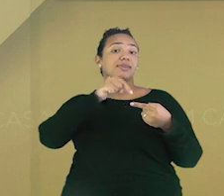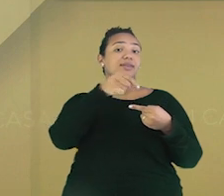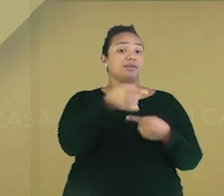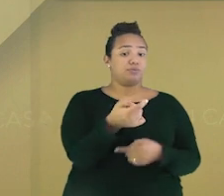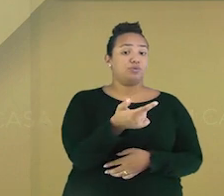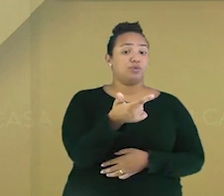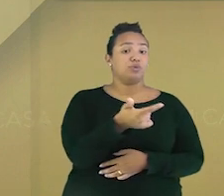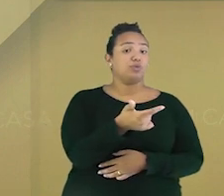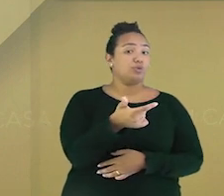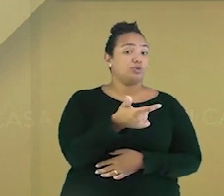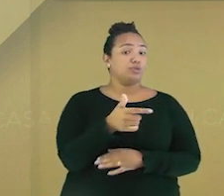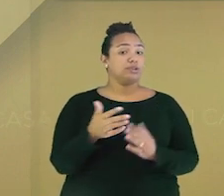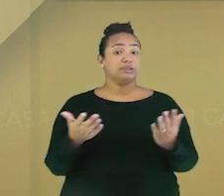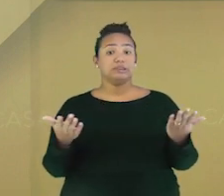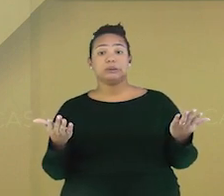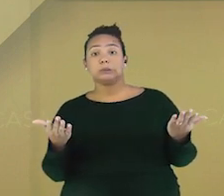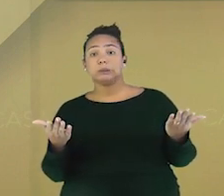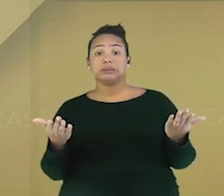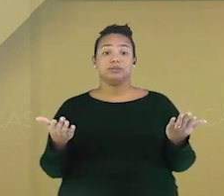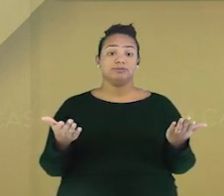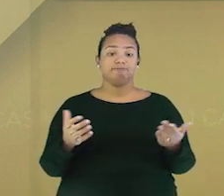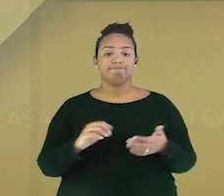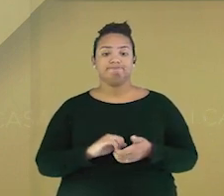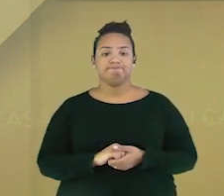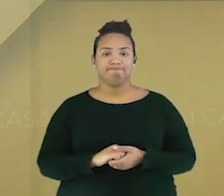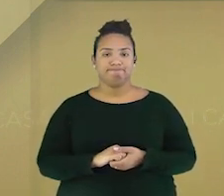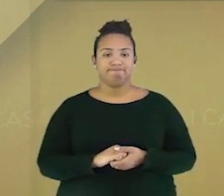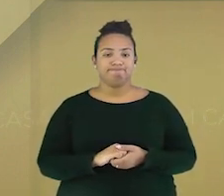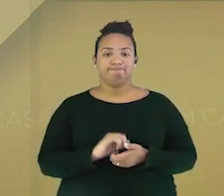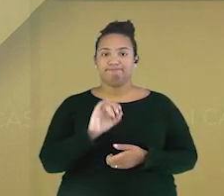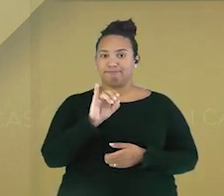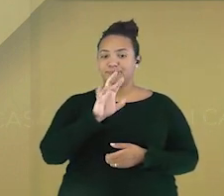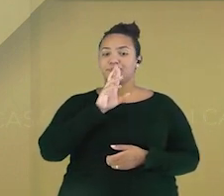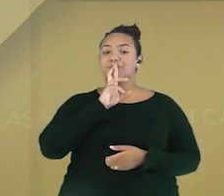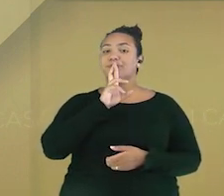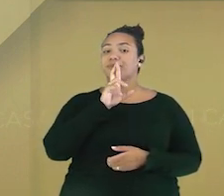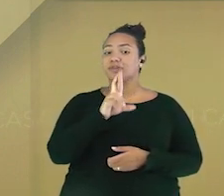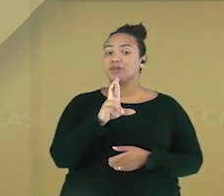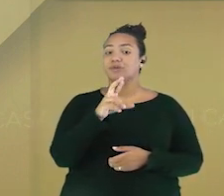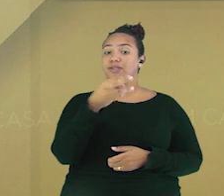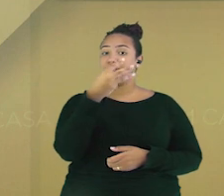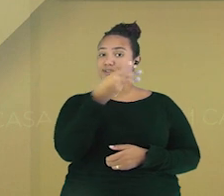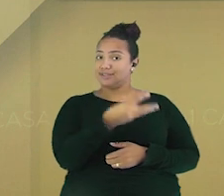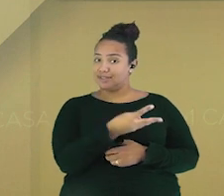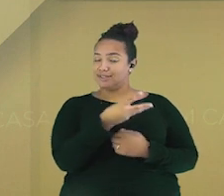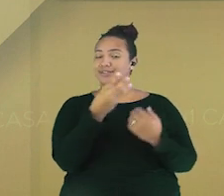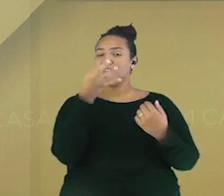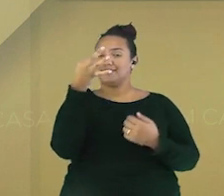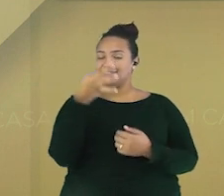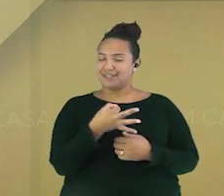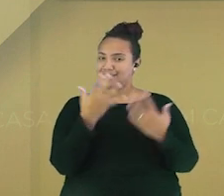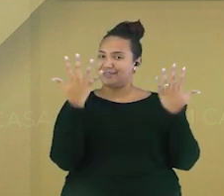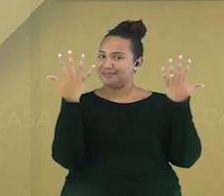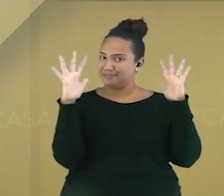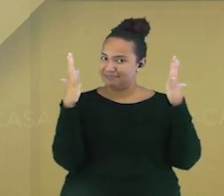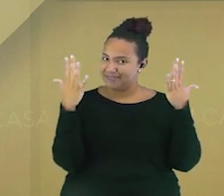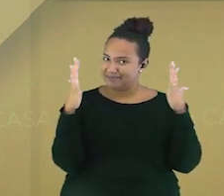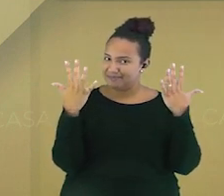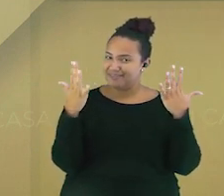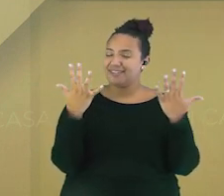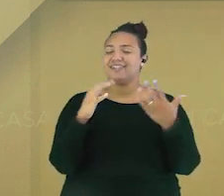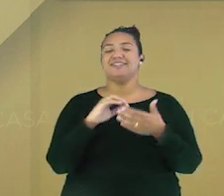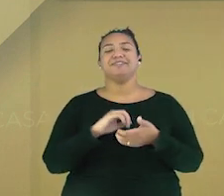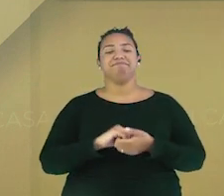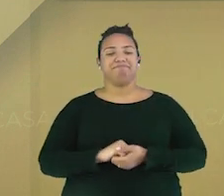número 2? Qual é o sucessor? Acertou quem respondeu o número 3? Meus parabéns. se você